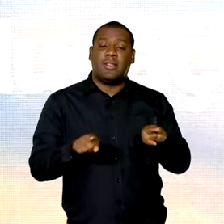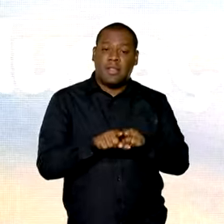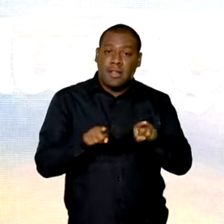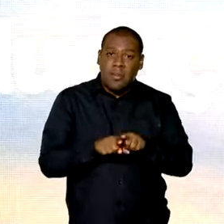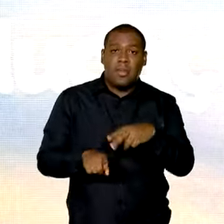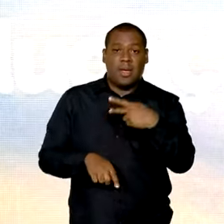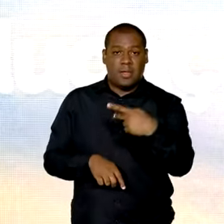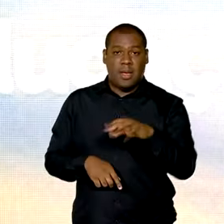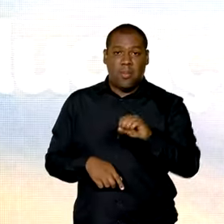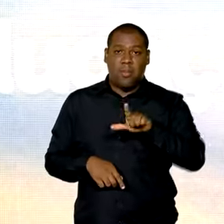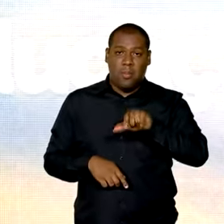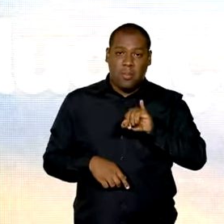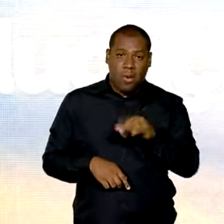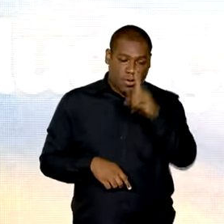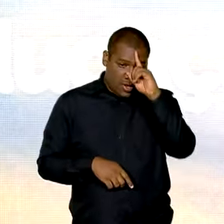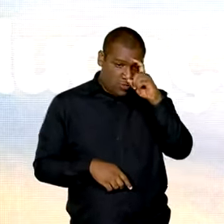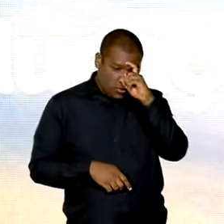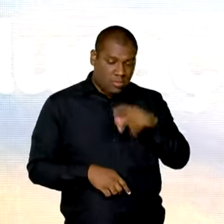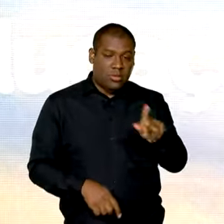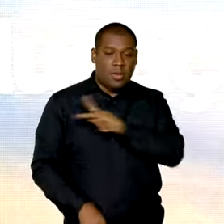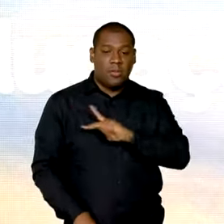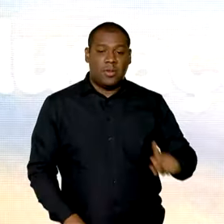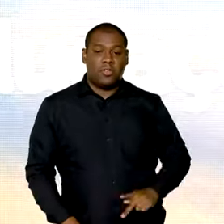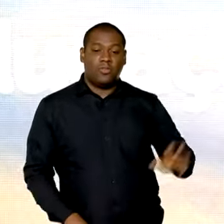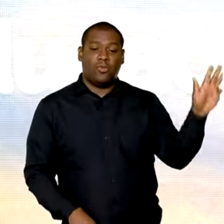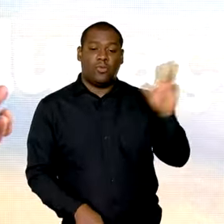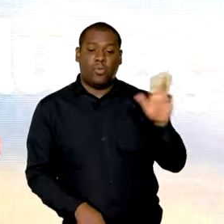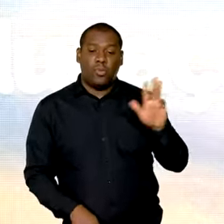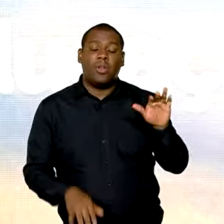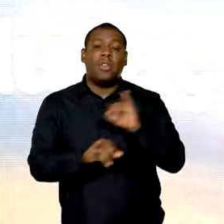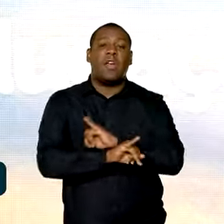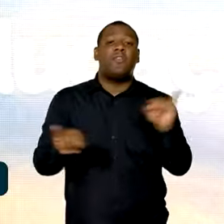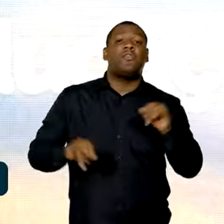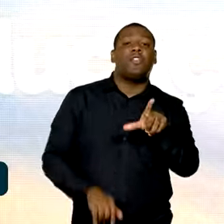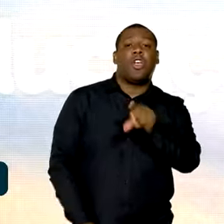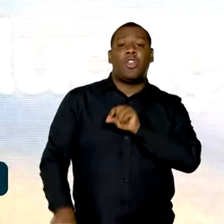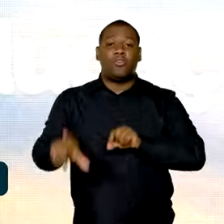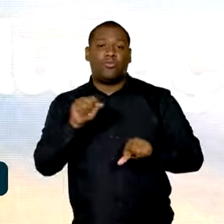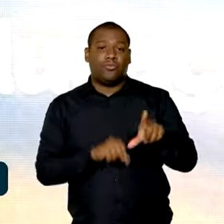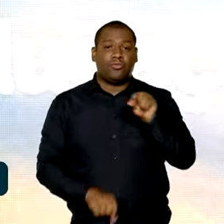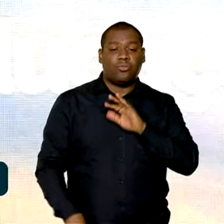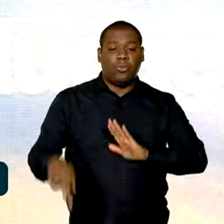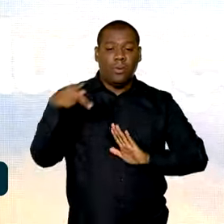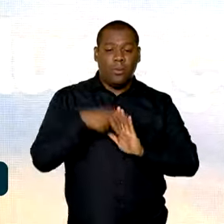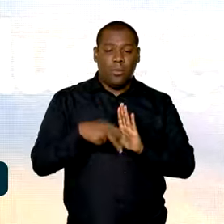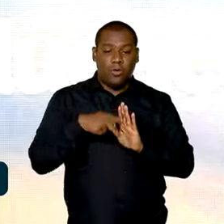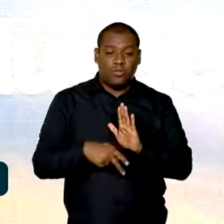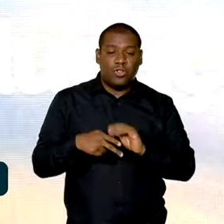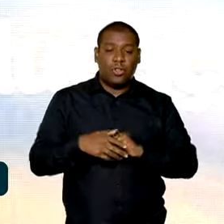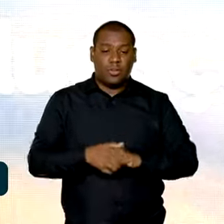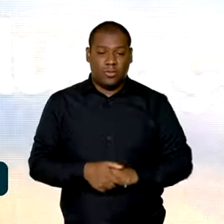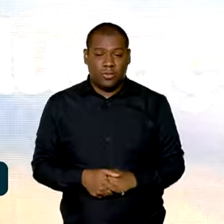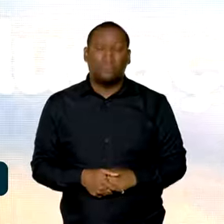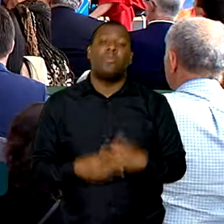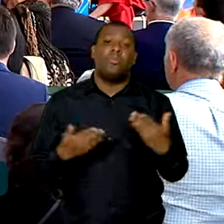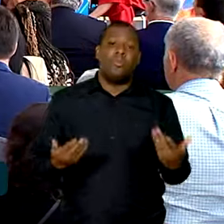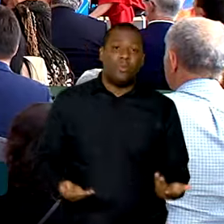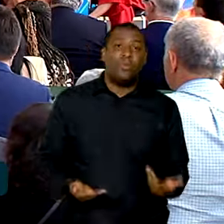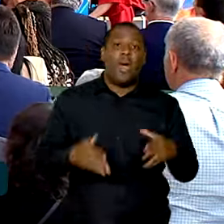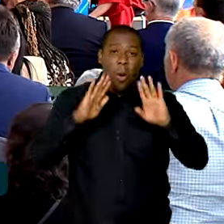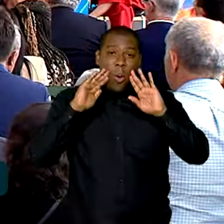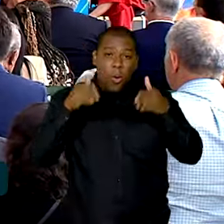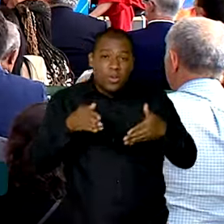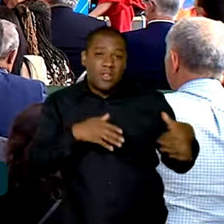De acordo com o presidente Lula, os principais critérios para a escolha dos projetos contemplados foram os indicadores econômicos e